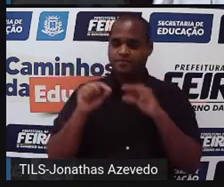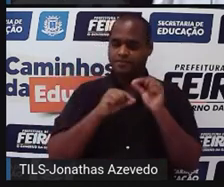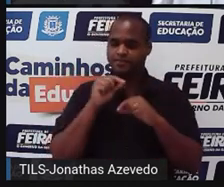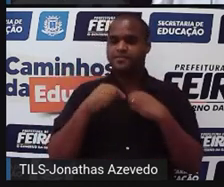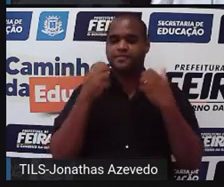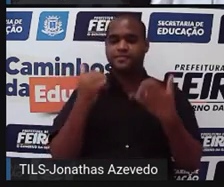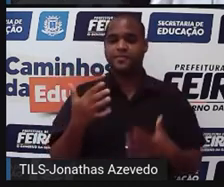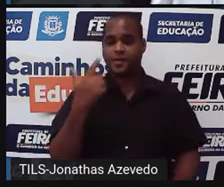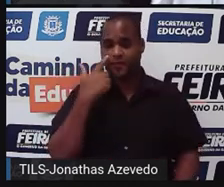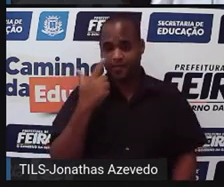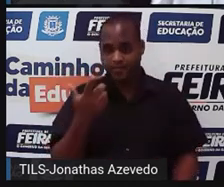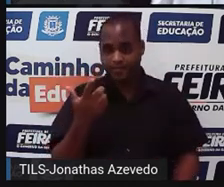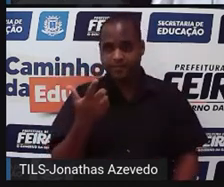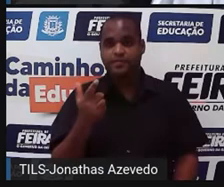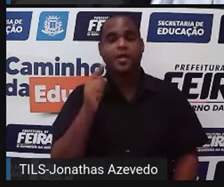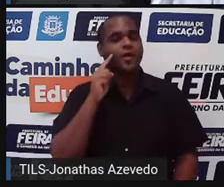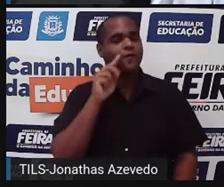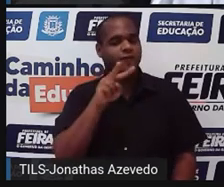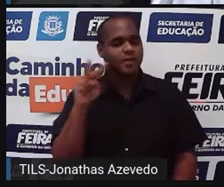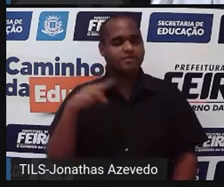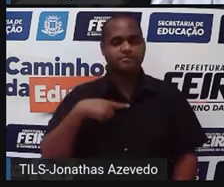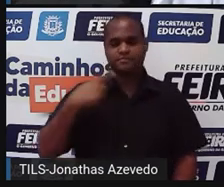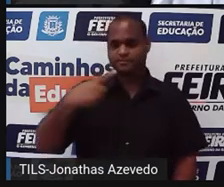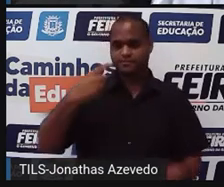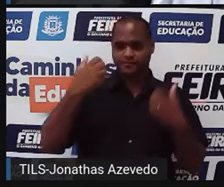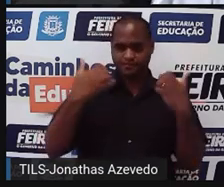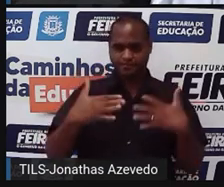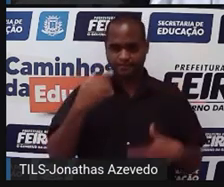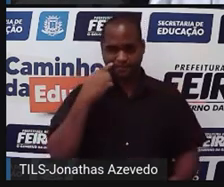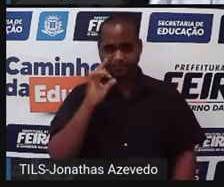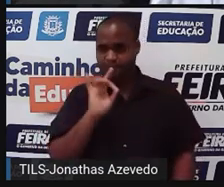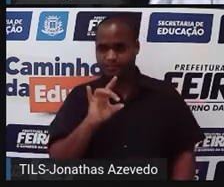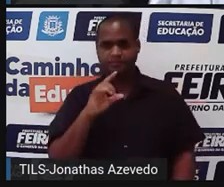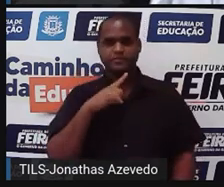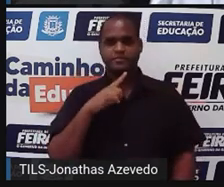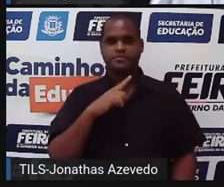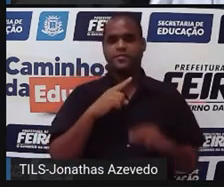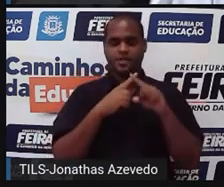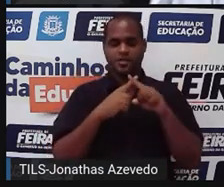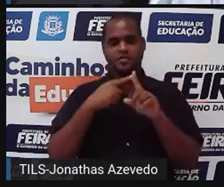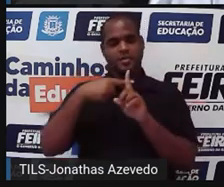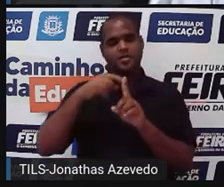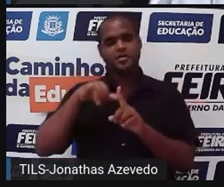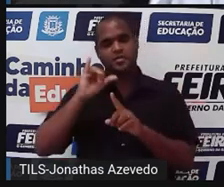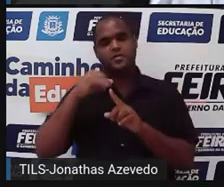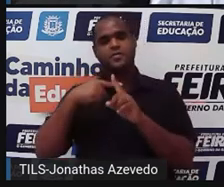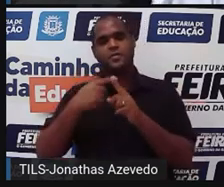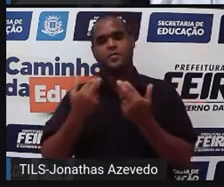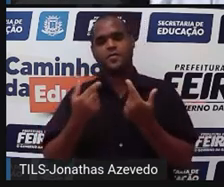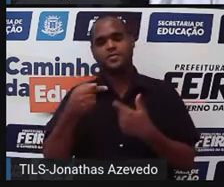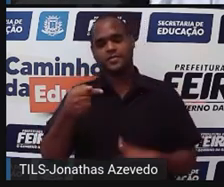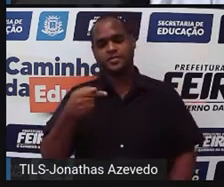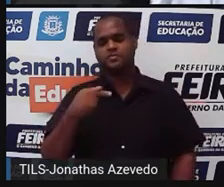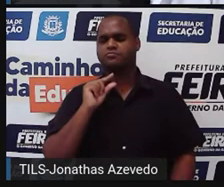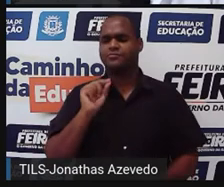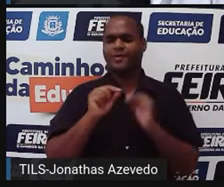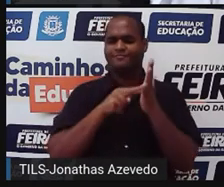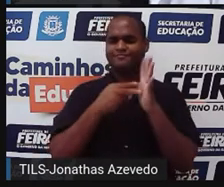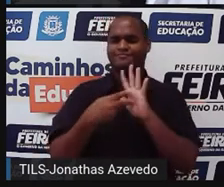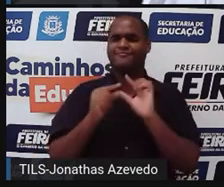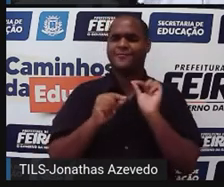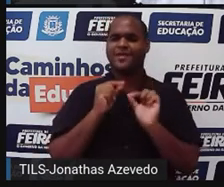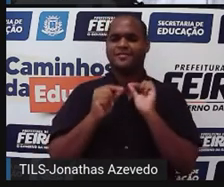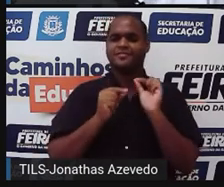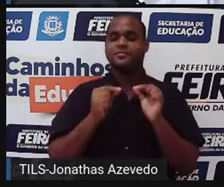vai fazer isso. Vamos olhar só para a primeira equação por enquanto. x mais y igual a 7. O que é que isso significa?